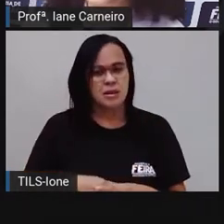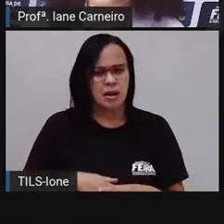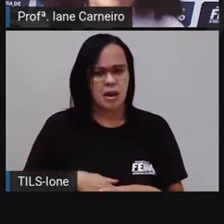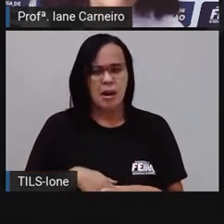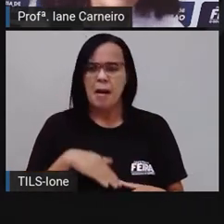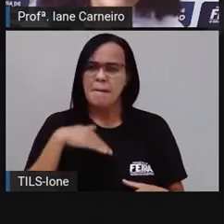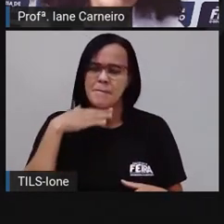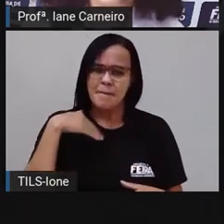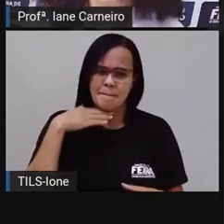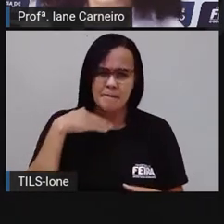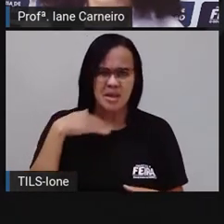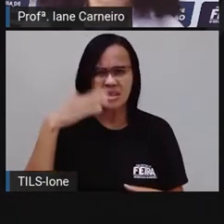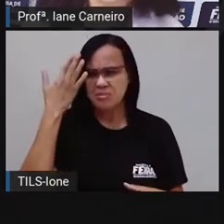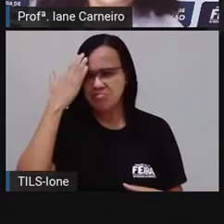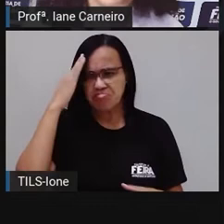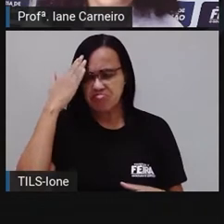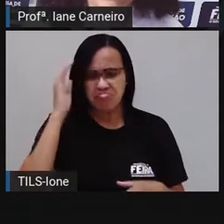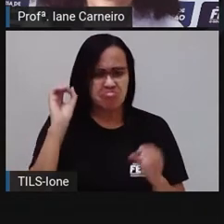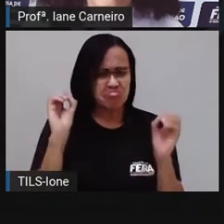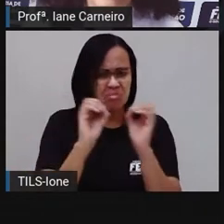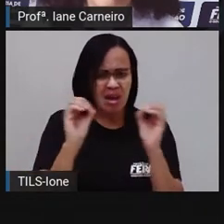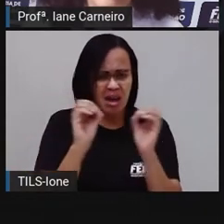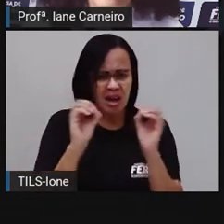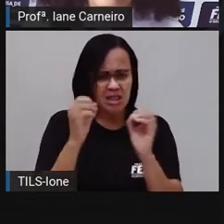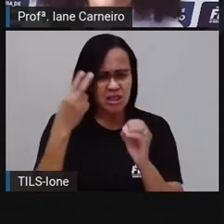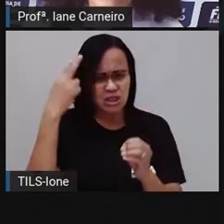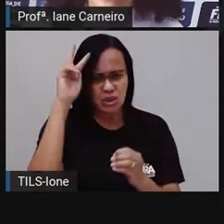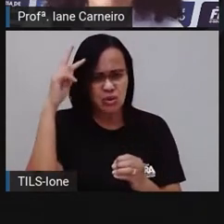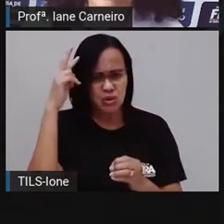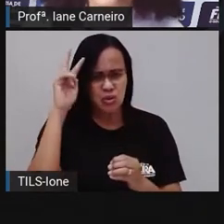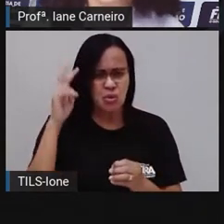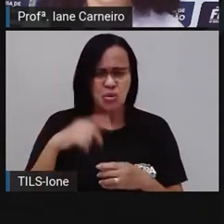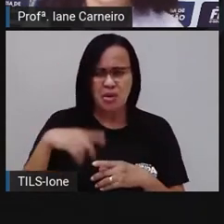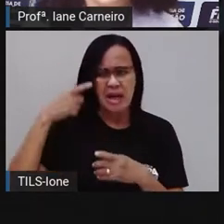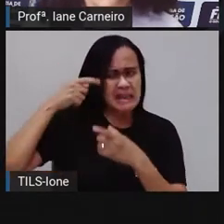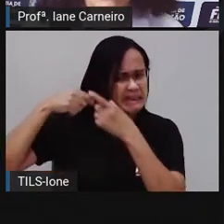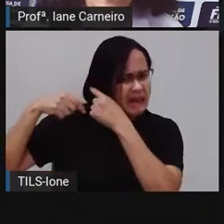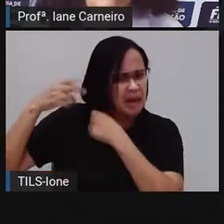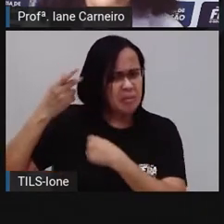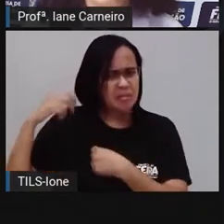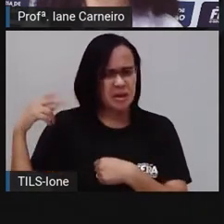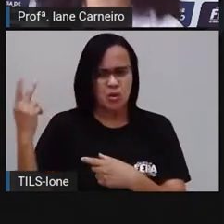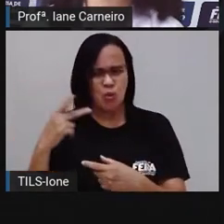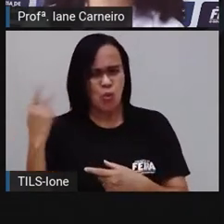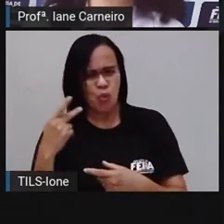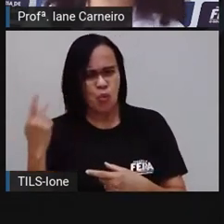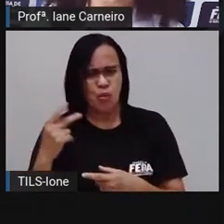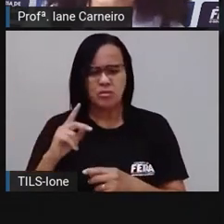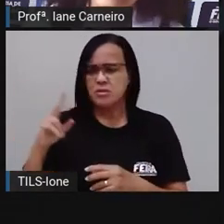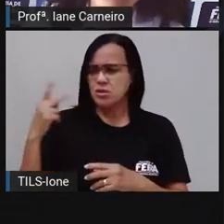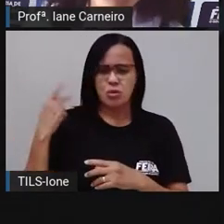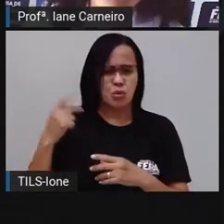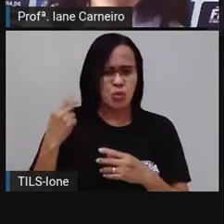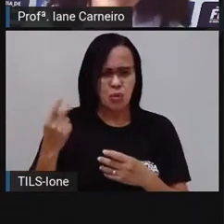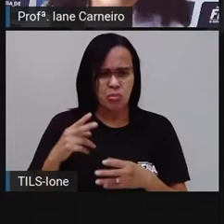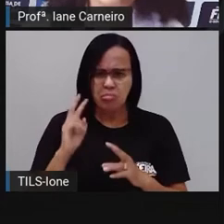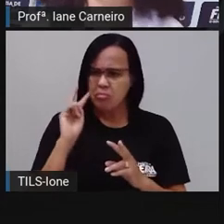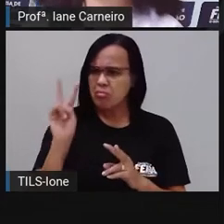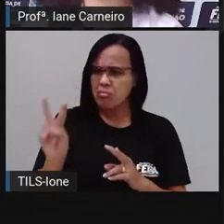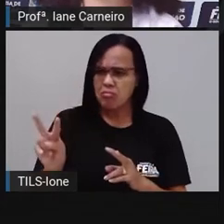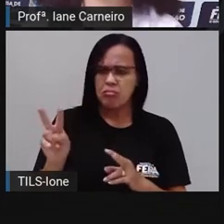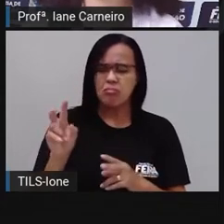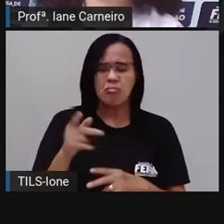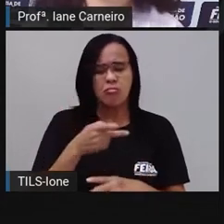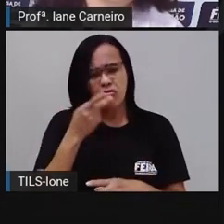que não estava entendendo nada daquela história de cabelo que voava e que não voava, olhou para ele e